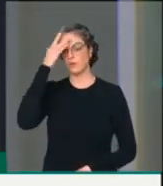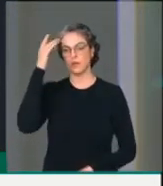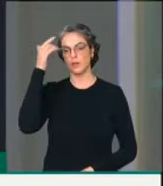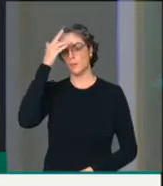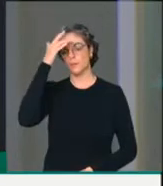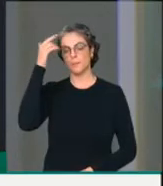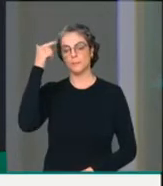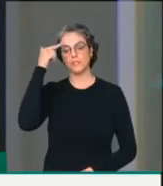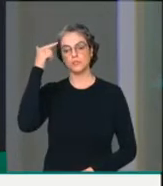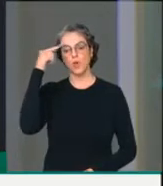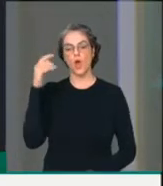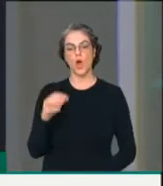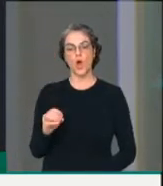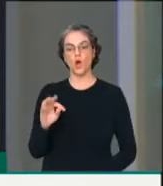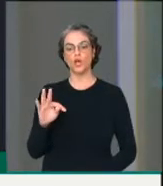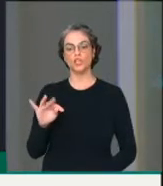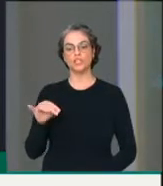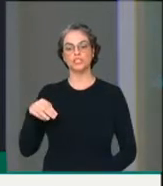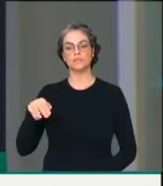chato.